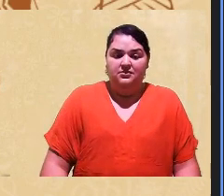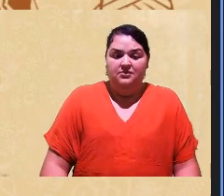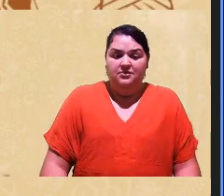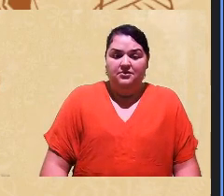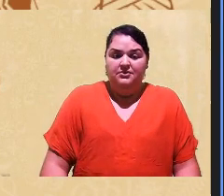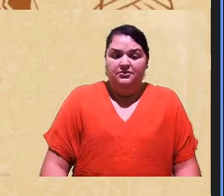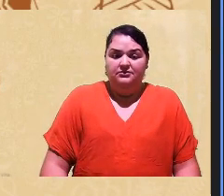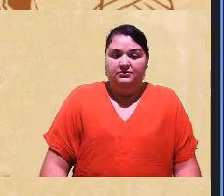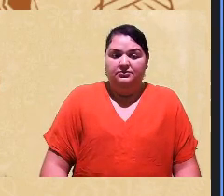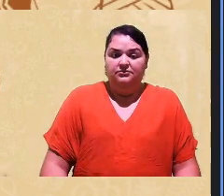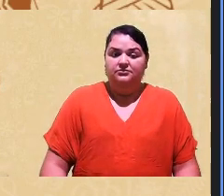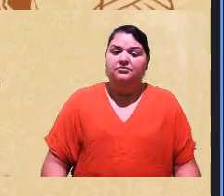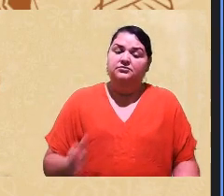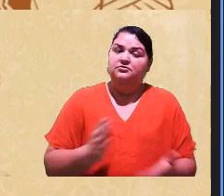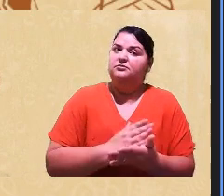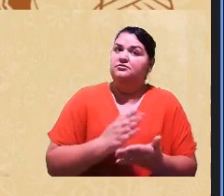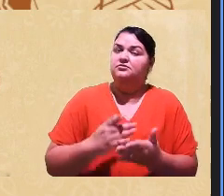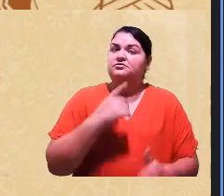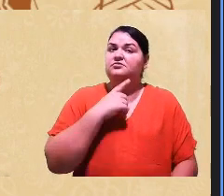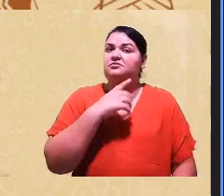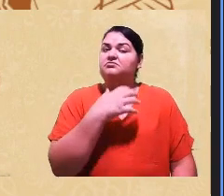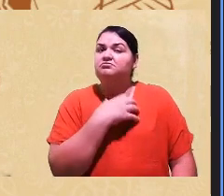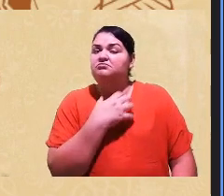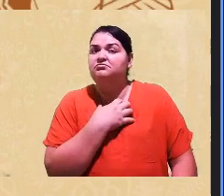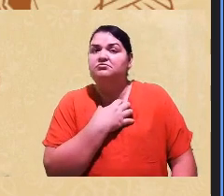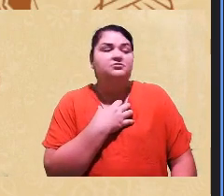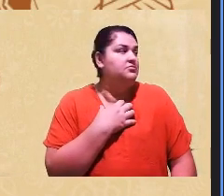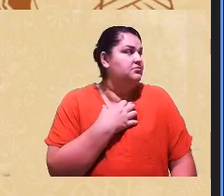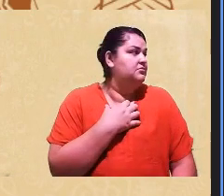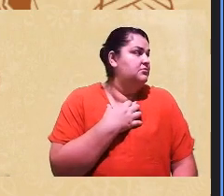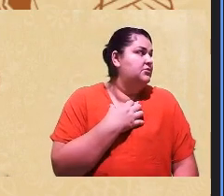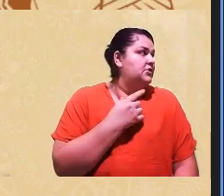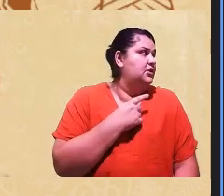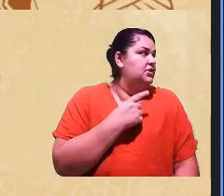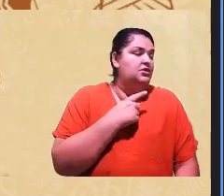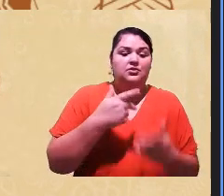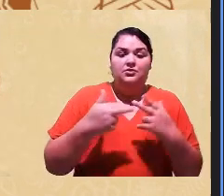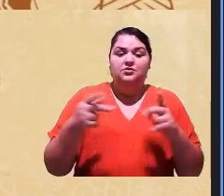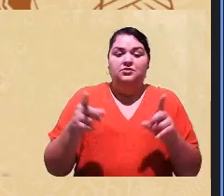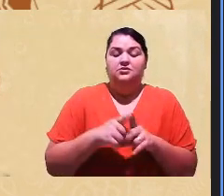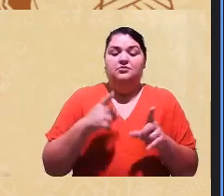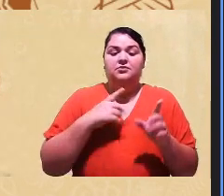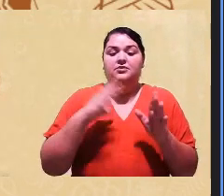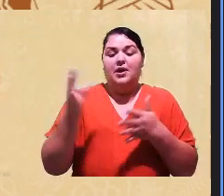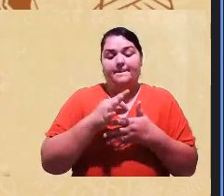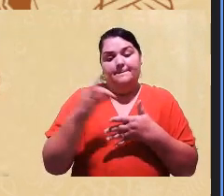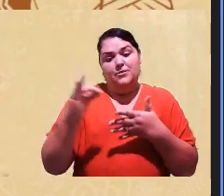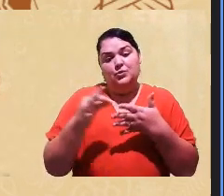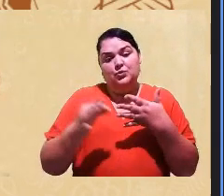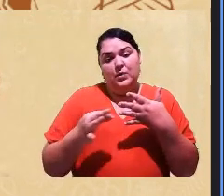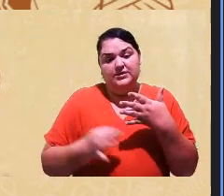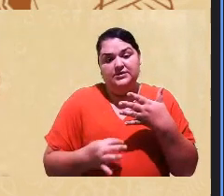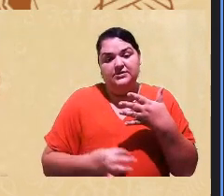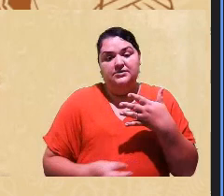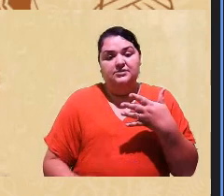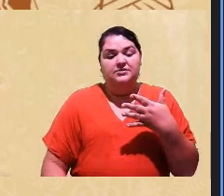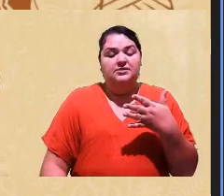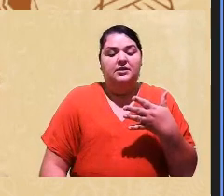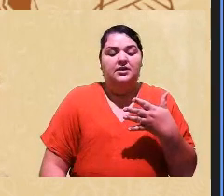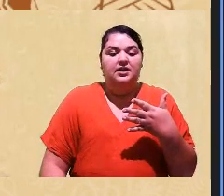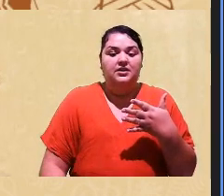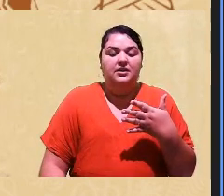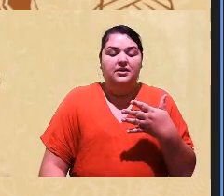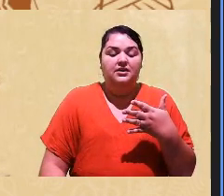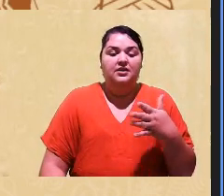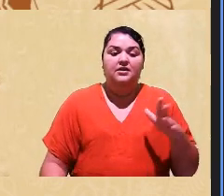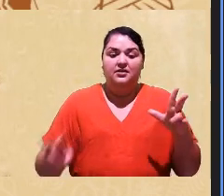poucas vezes que eu tive foram coisas bem pontuais é um tema na